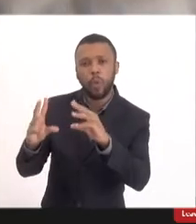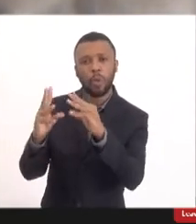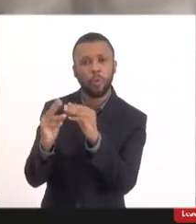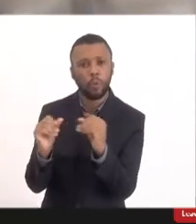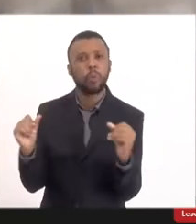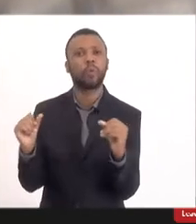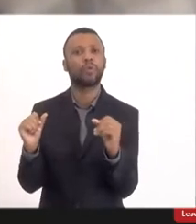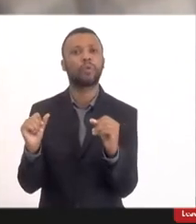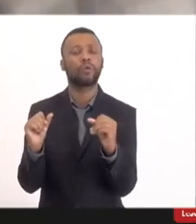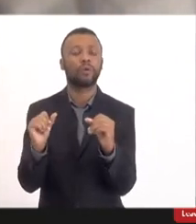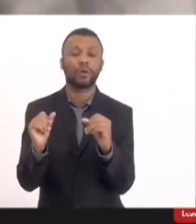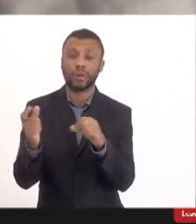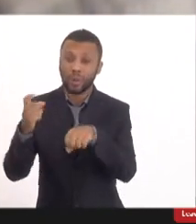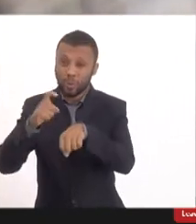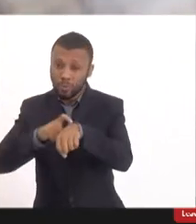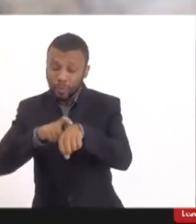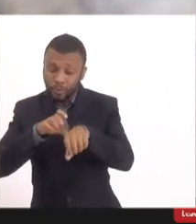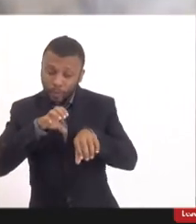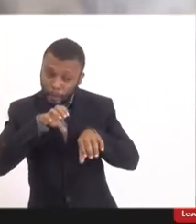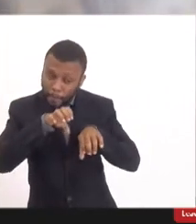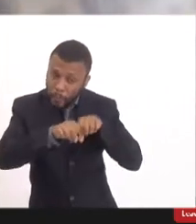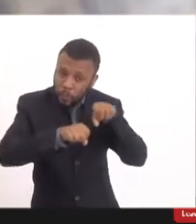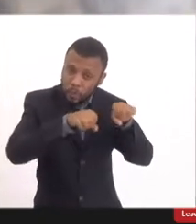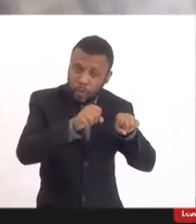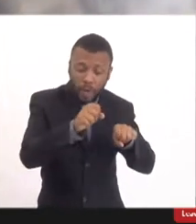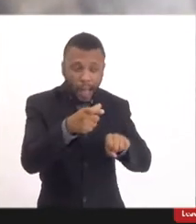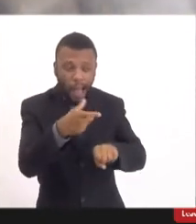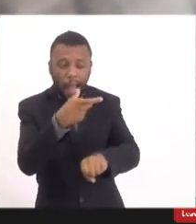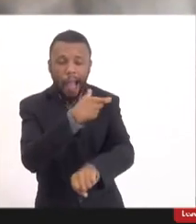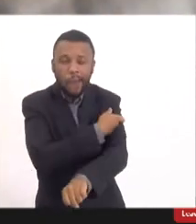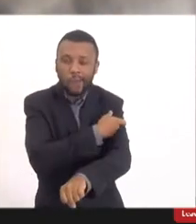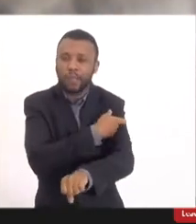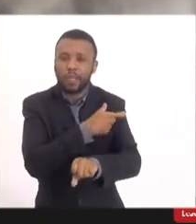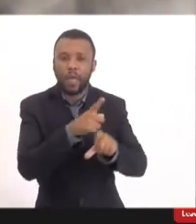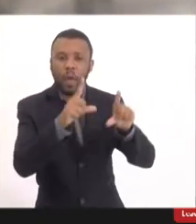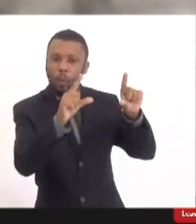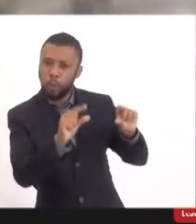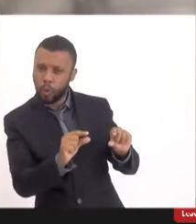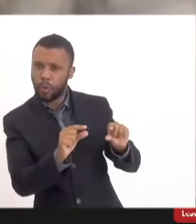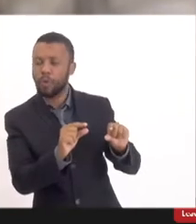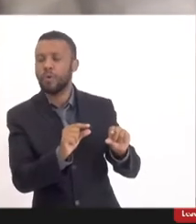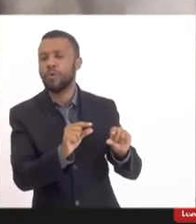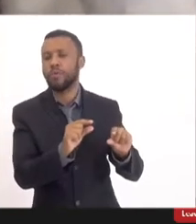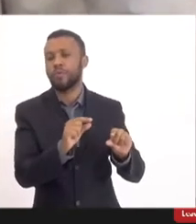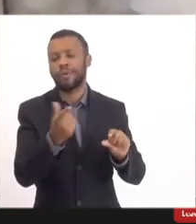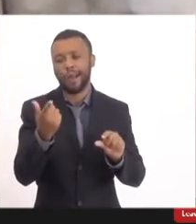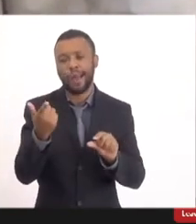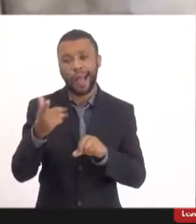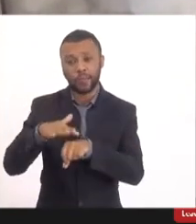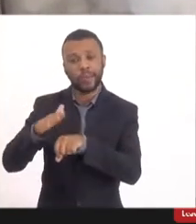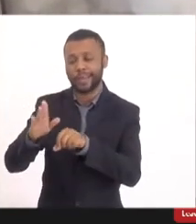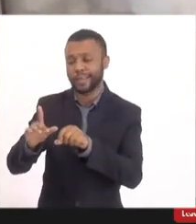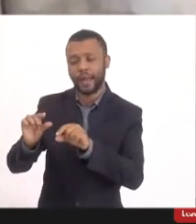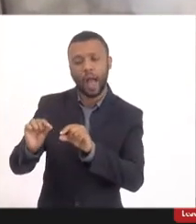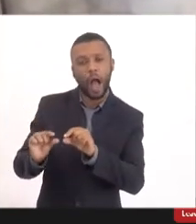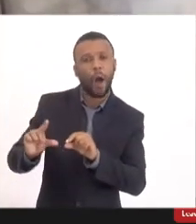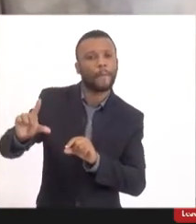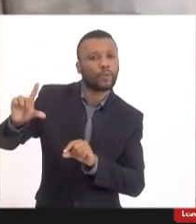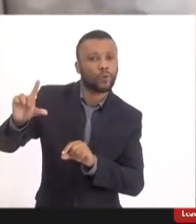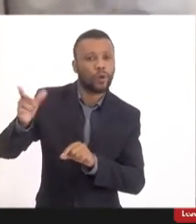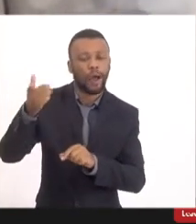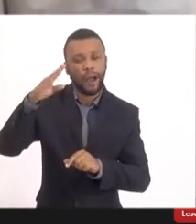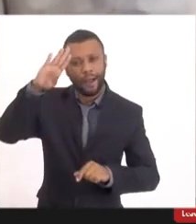pela vacina contra o sarampo. A gente teve novamente uma reintrodução, a gente tem a proteção contra a febre amarela, urbana, por exemplo.